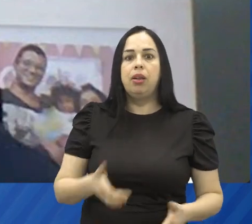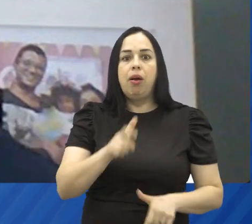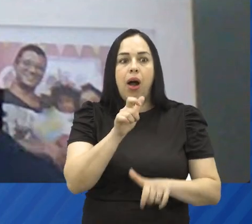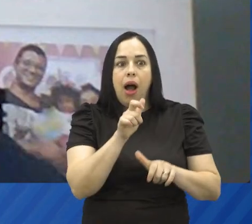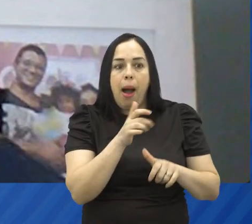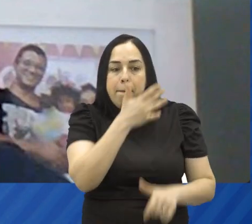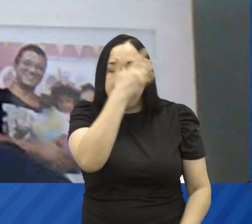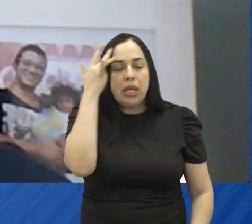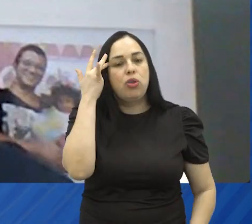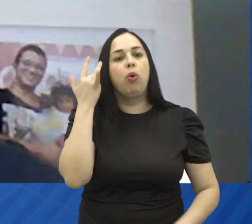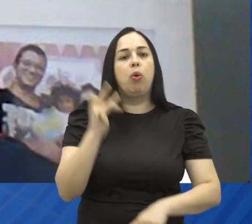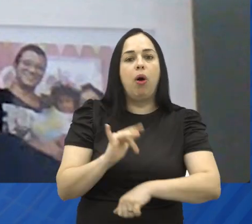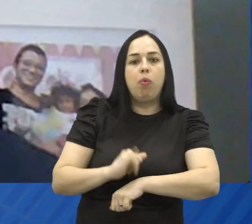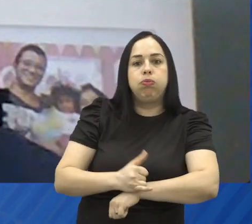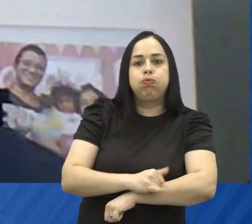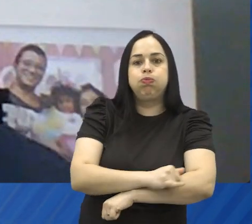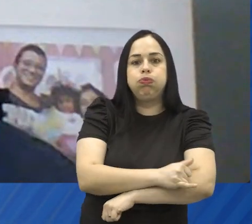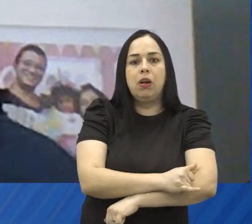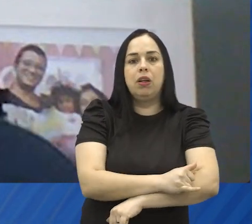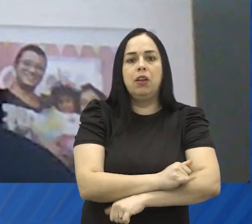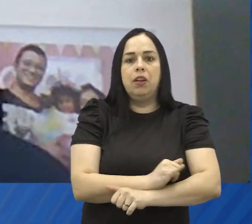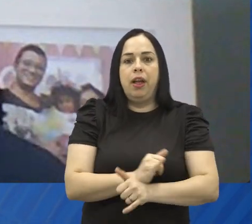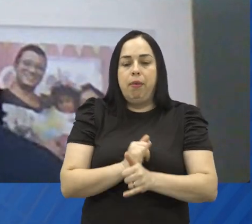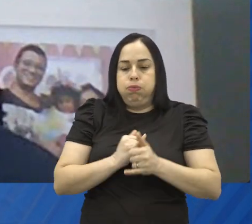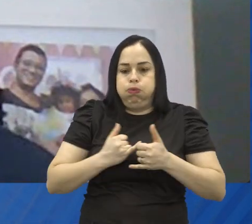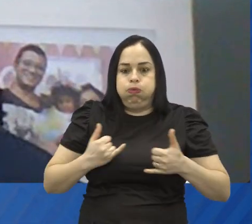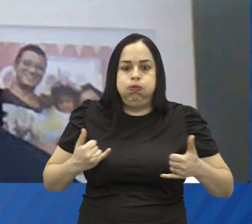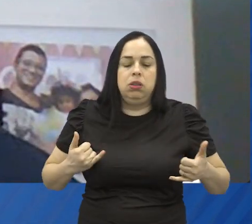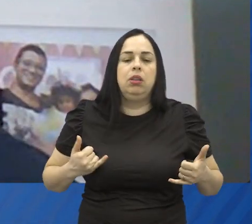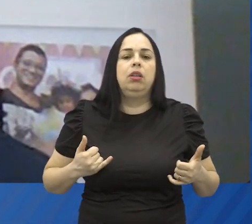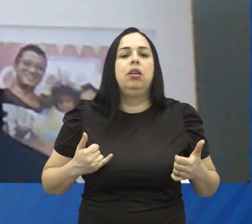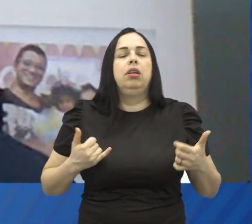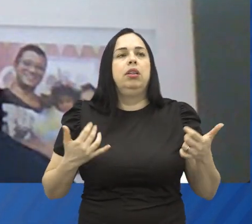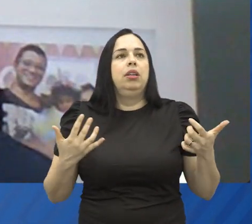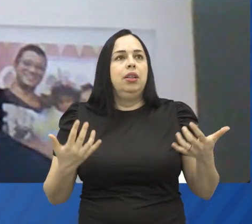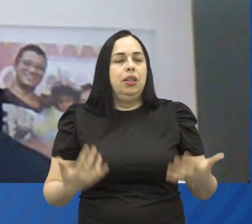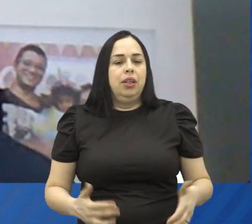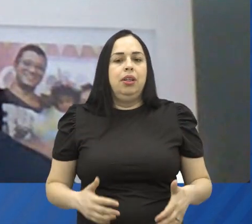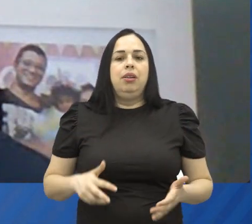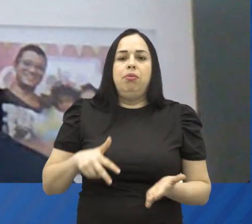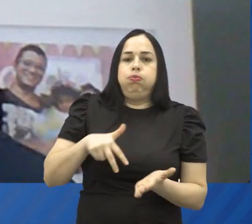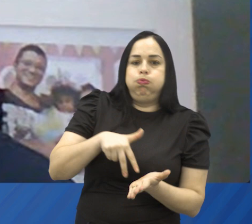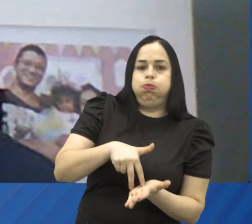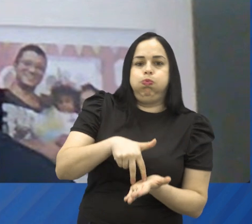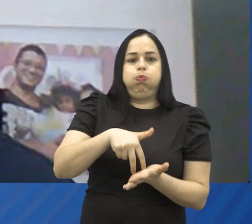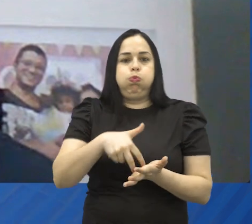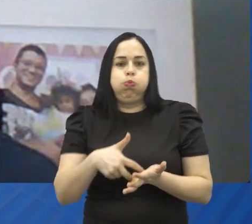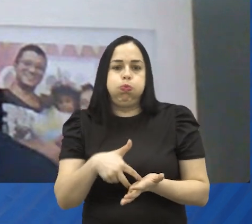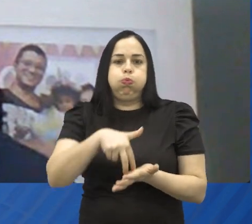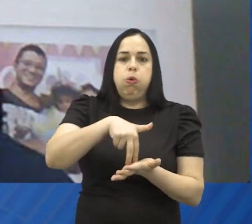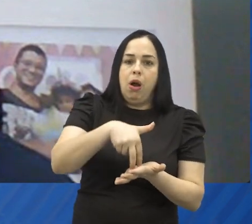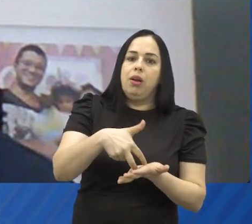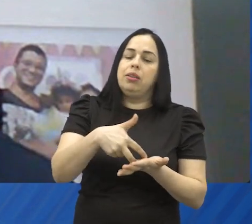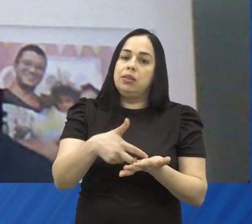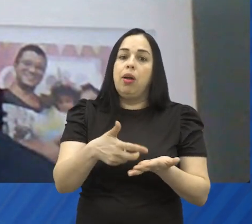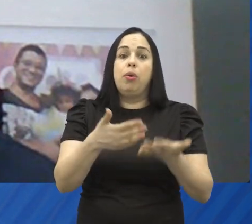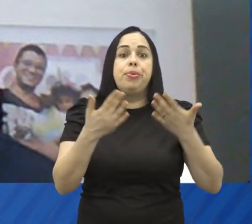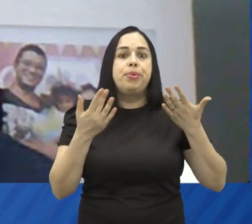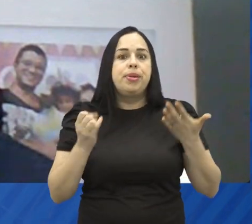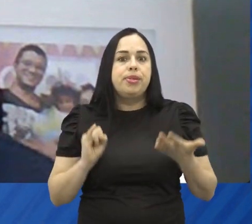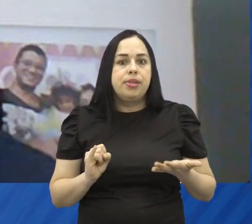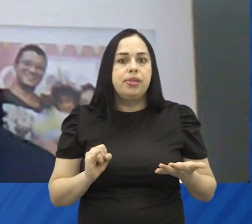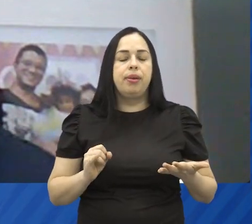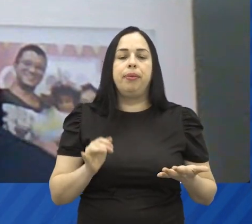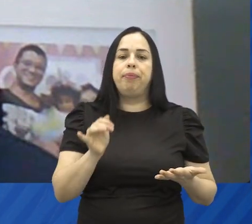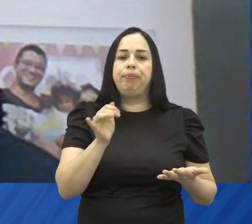O obeso, ele gasta muito mais energia, né, porque ele tem que movimentar um peso muito maior. Se